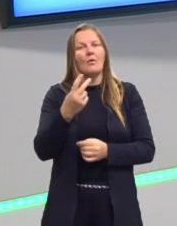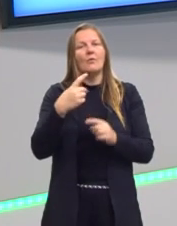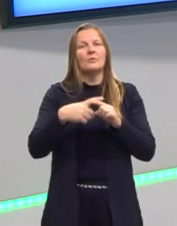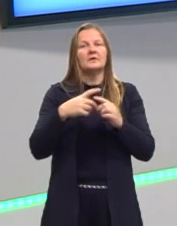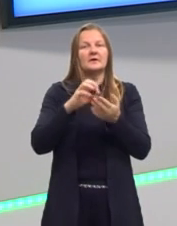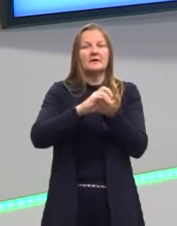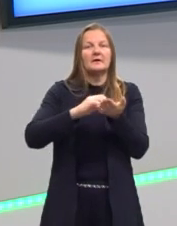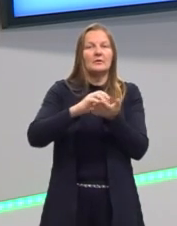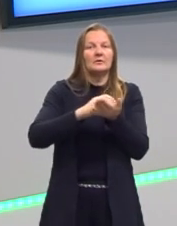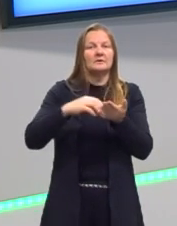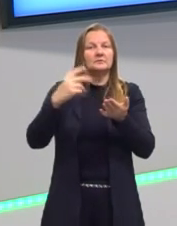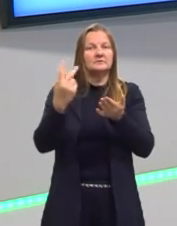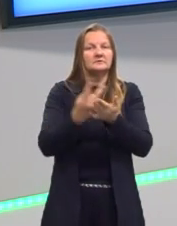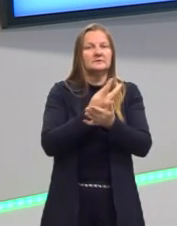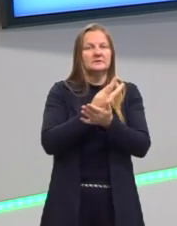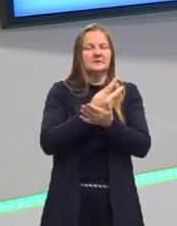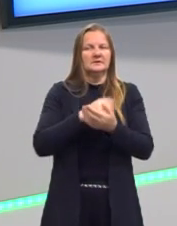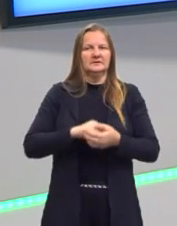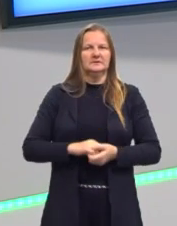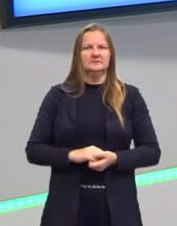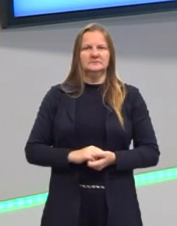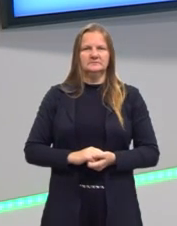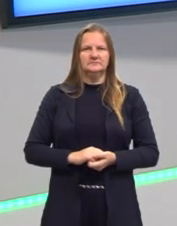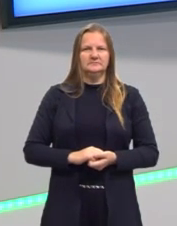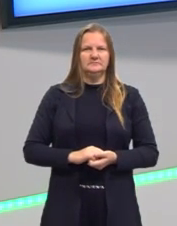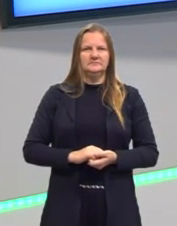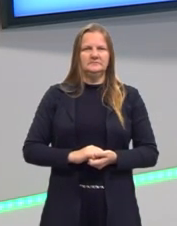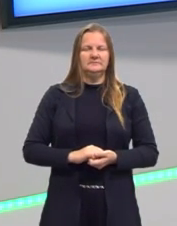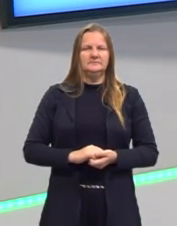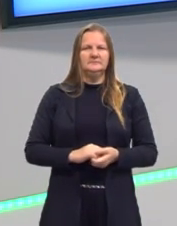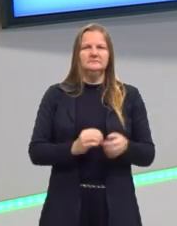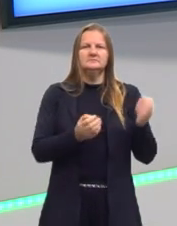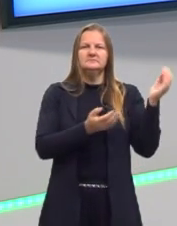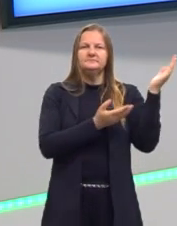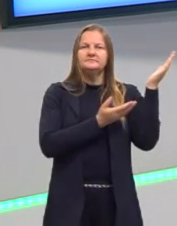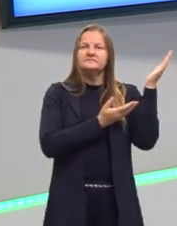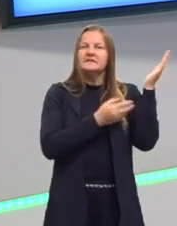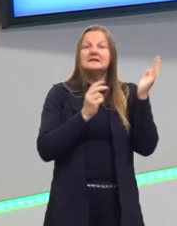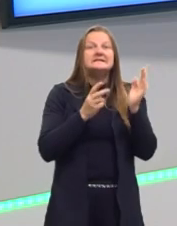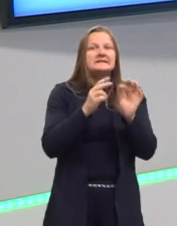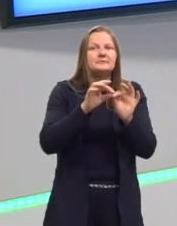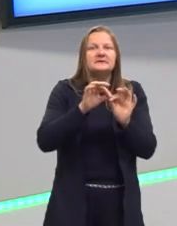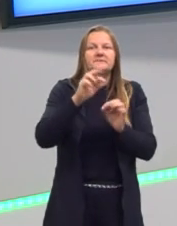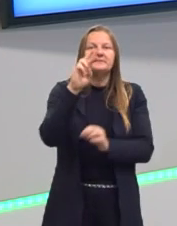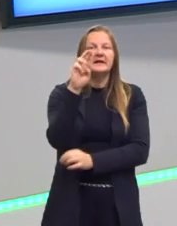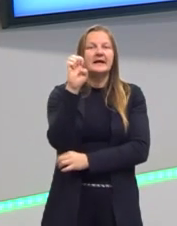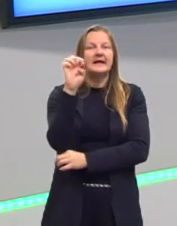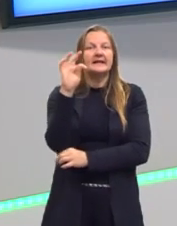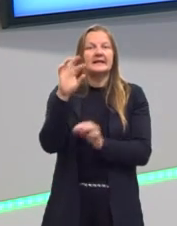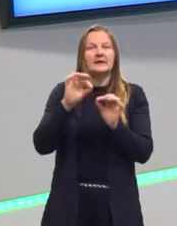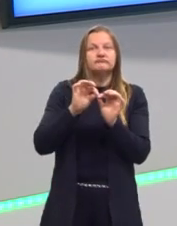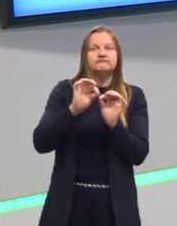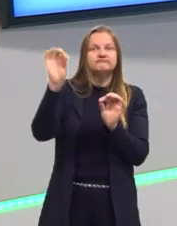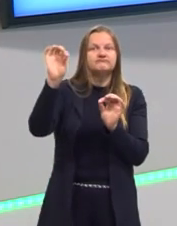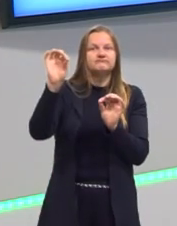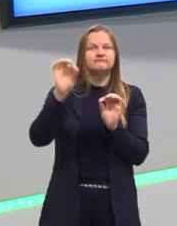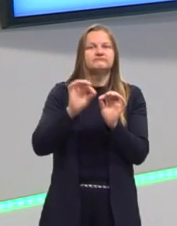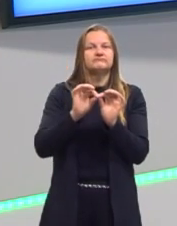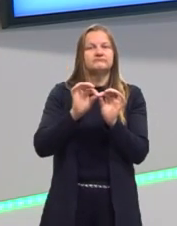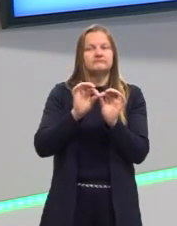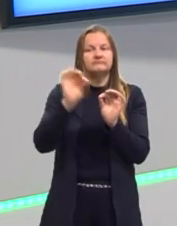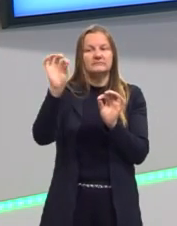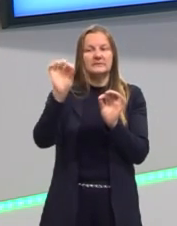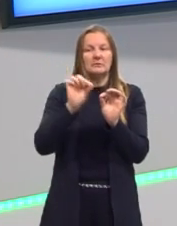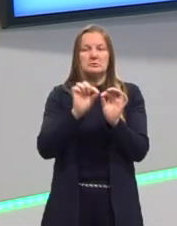calculamos a função ali de uma forma que não deu certo. Mas todos os pontos eles ficam contidos então na mesma